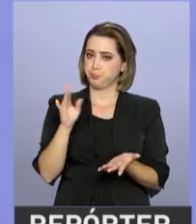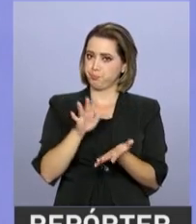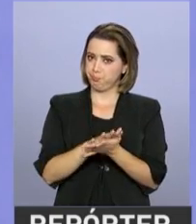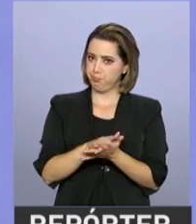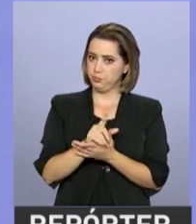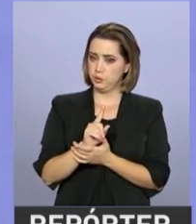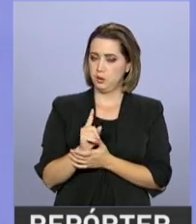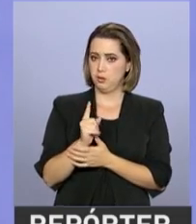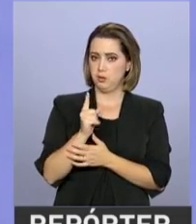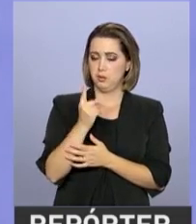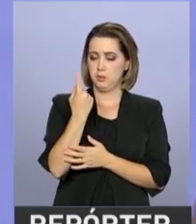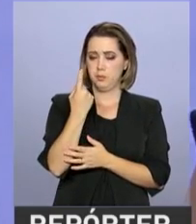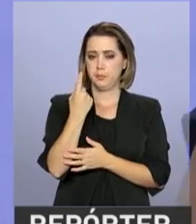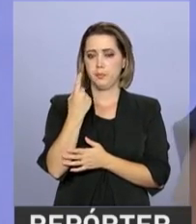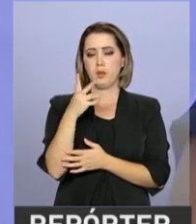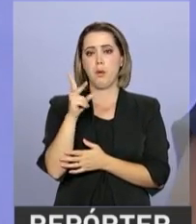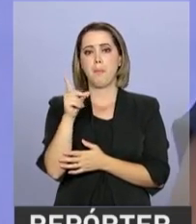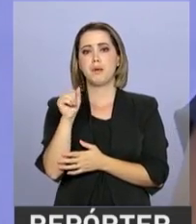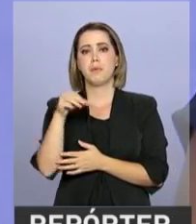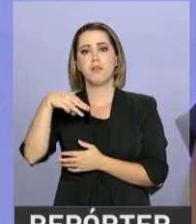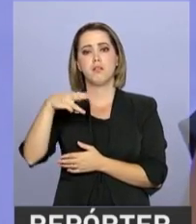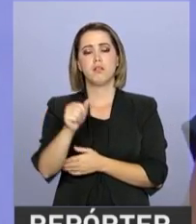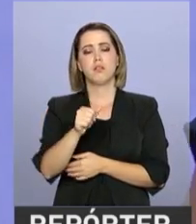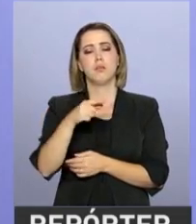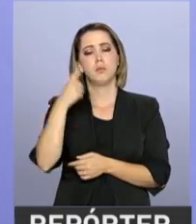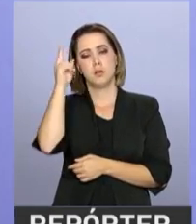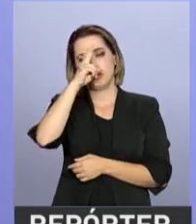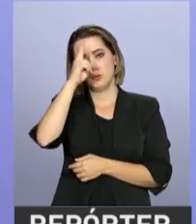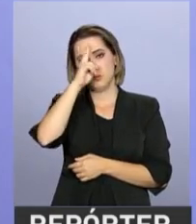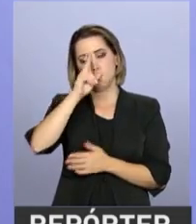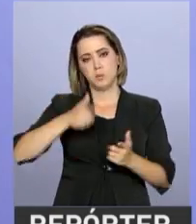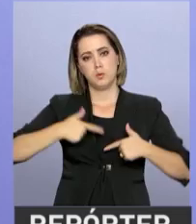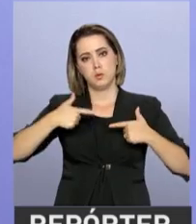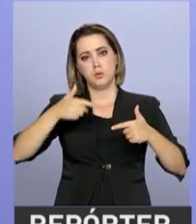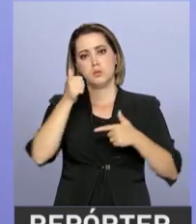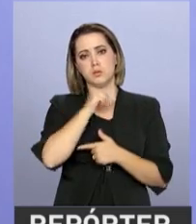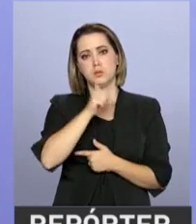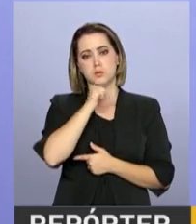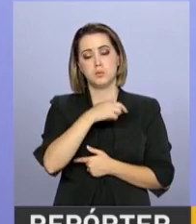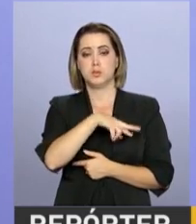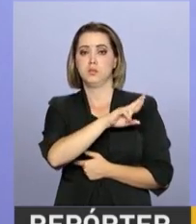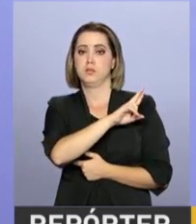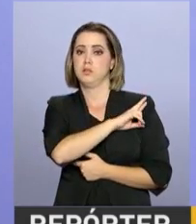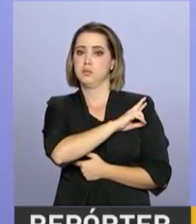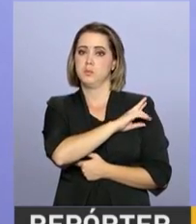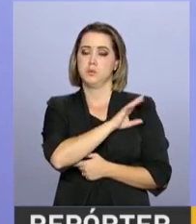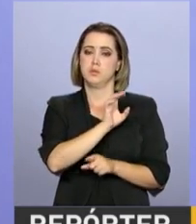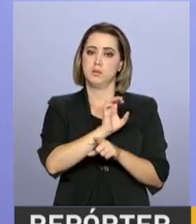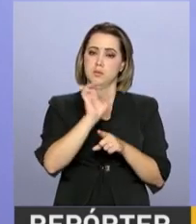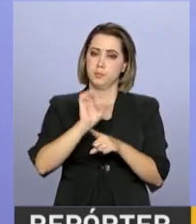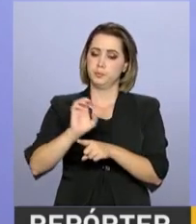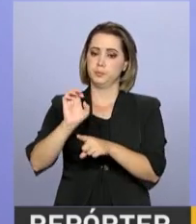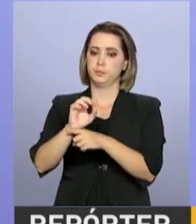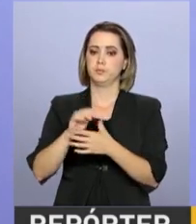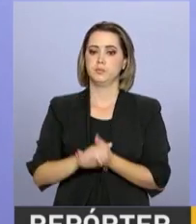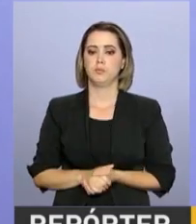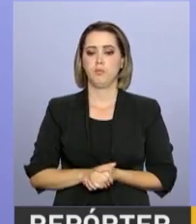lembrou da luta de mulheres e da responsabilidade do Estado. Ainda temos muitas lutas para vencer.